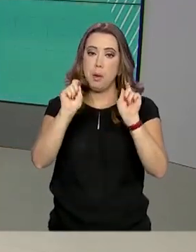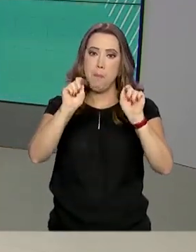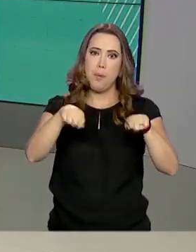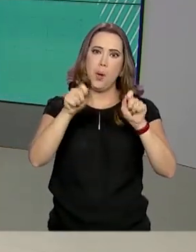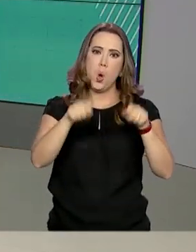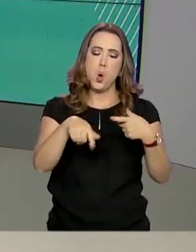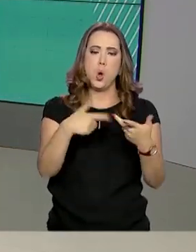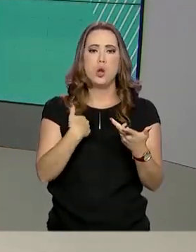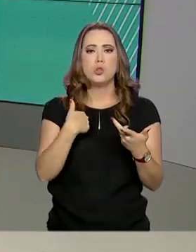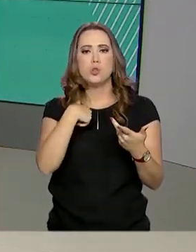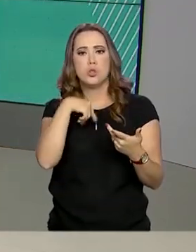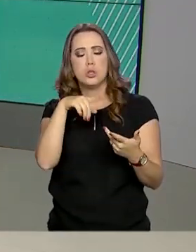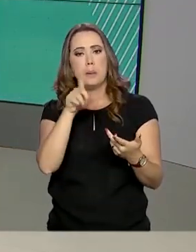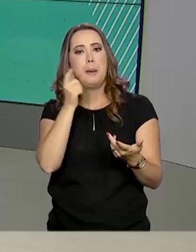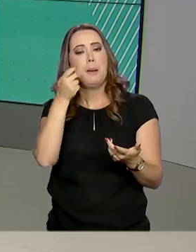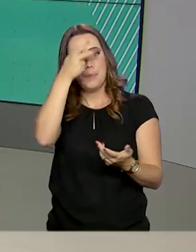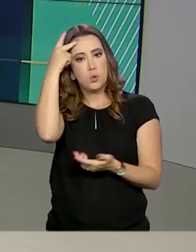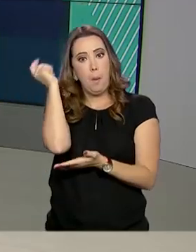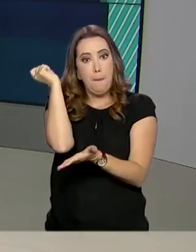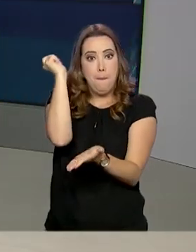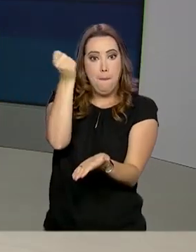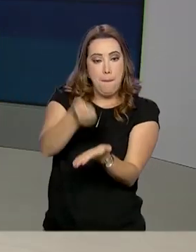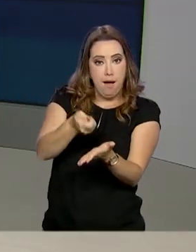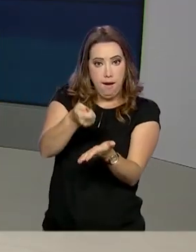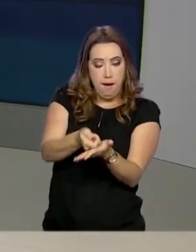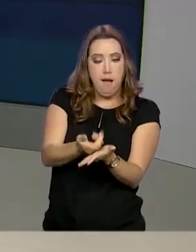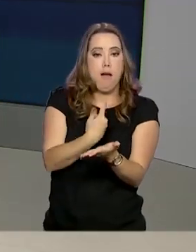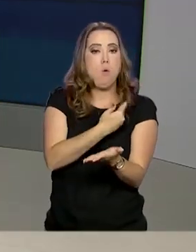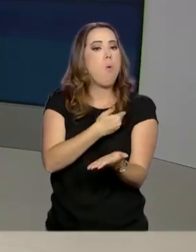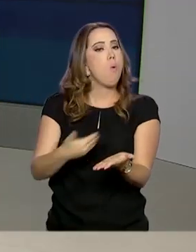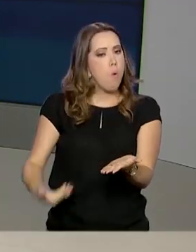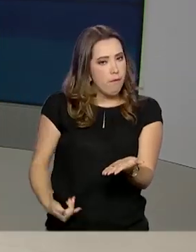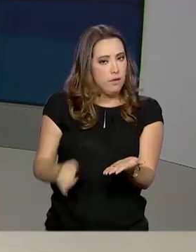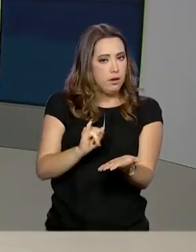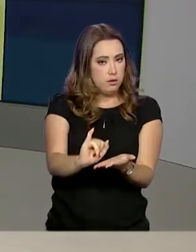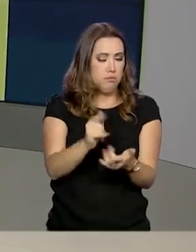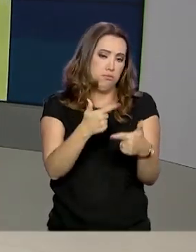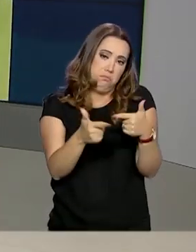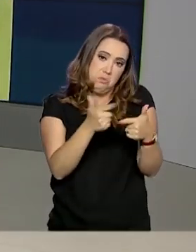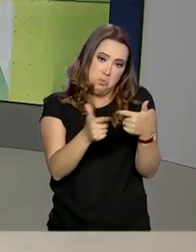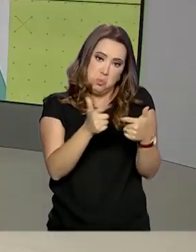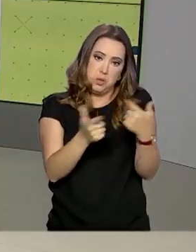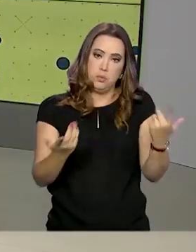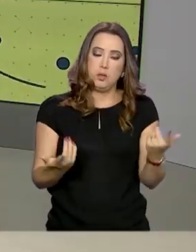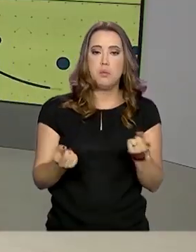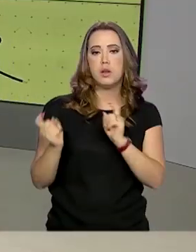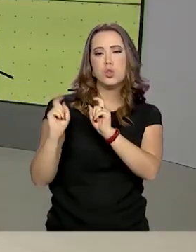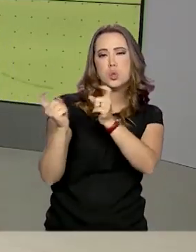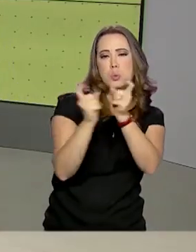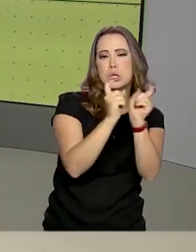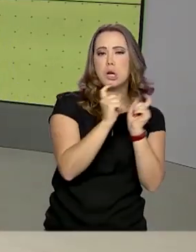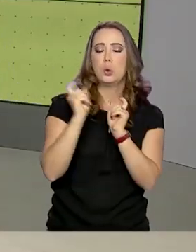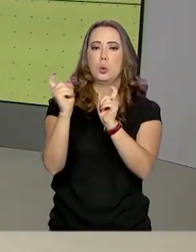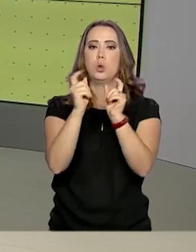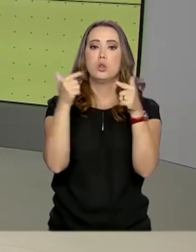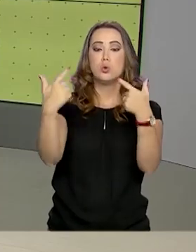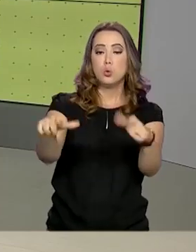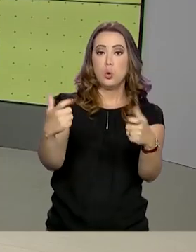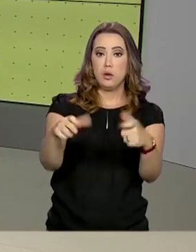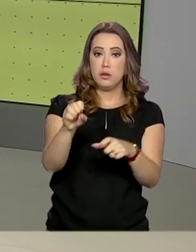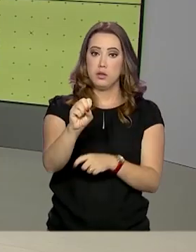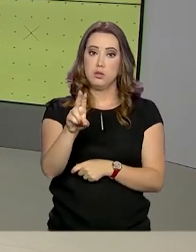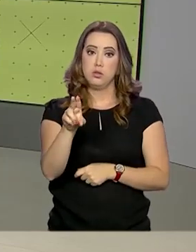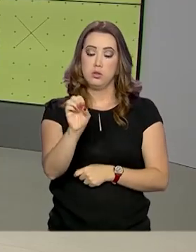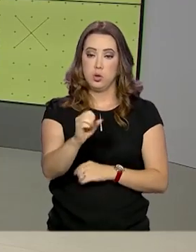medidas de reparação de danos materiais por parte do agente infrator. Gestores locais do SUS e profissionais de saúde